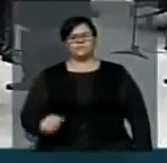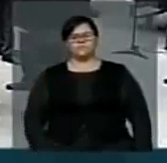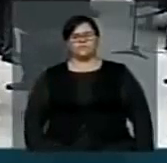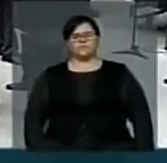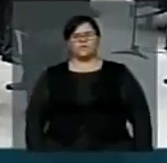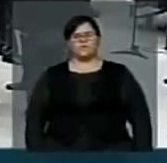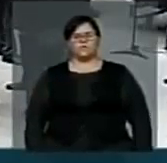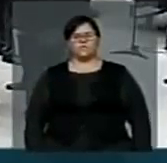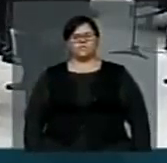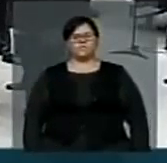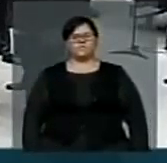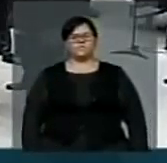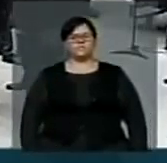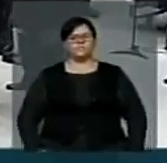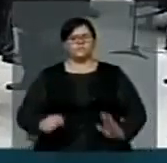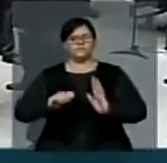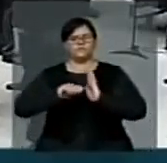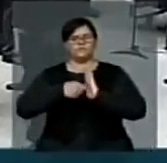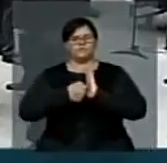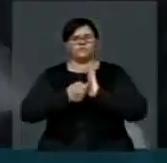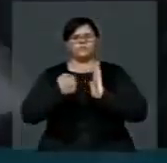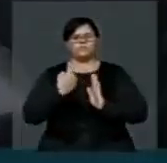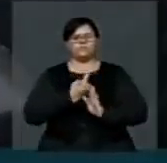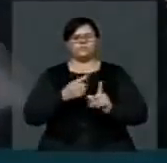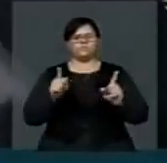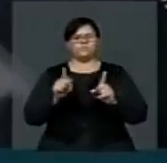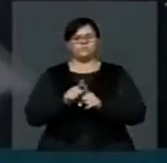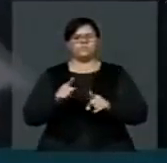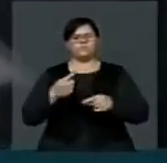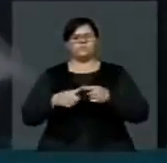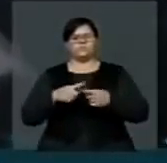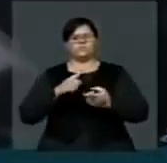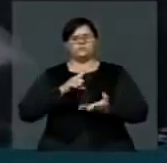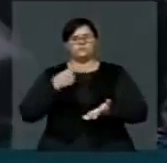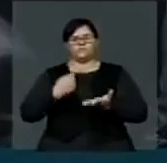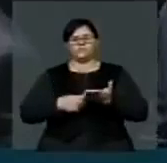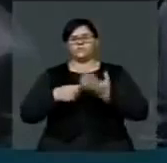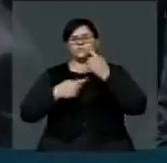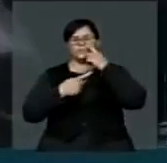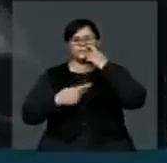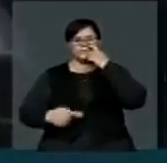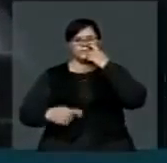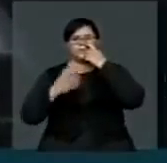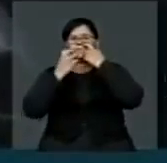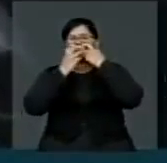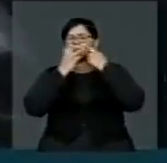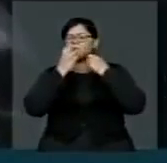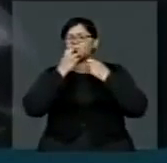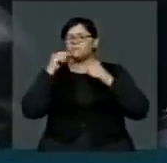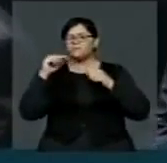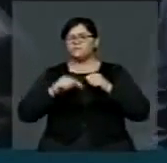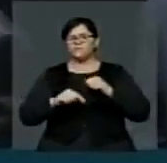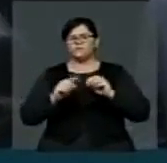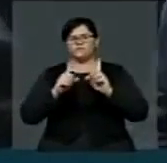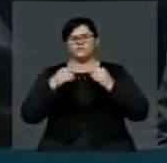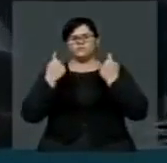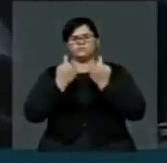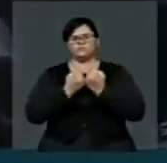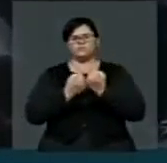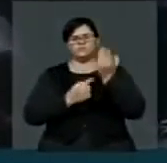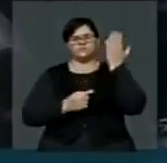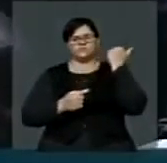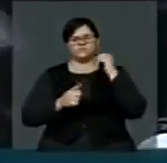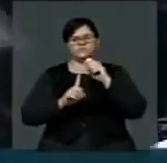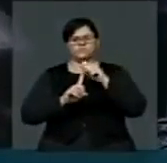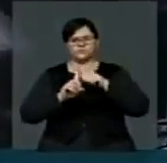que entre em obstrução porque houve um compromisso do presidente da casa sessão passada, mês